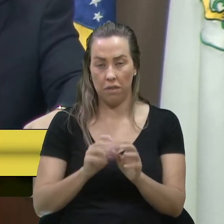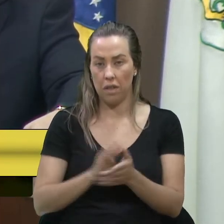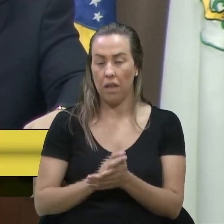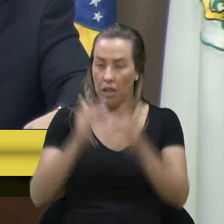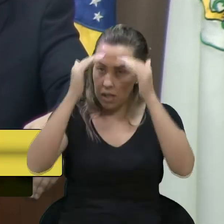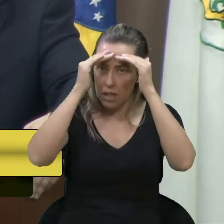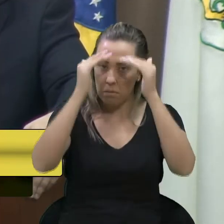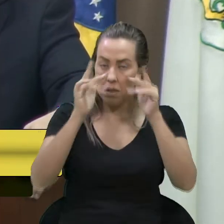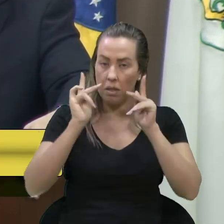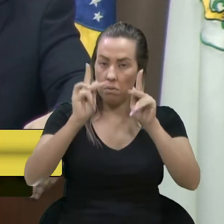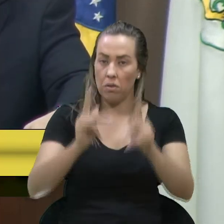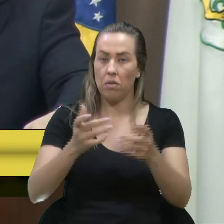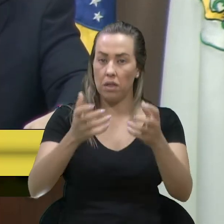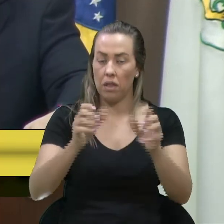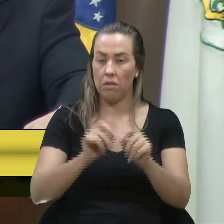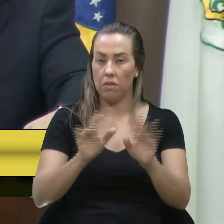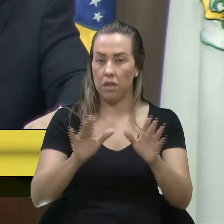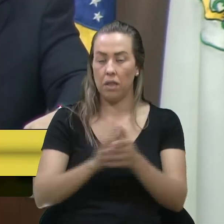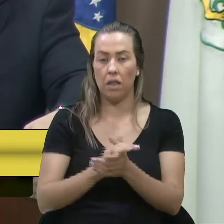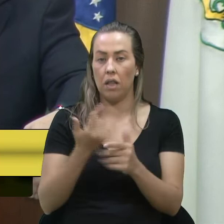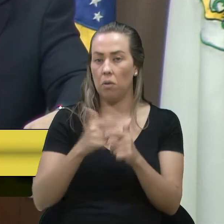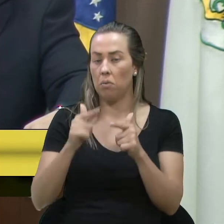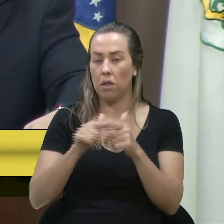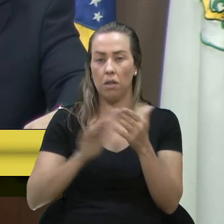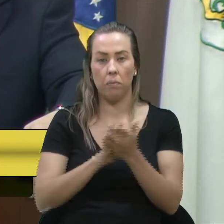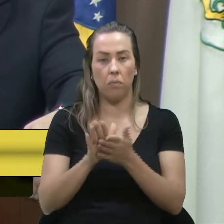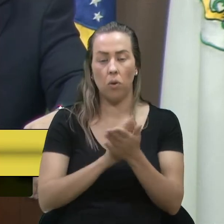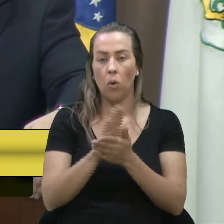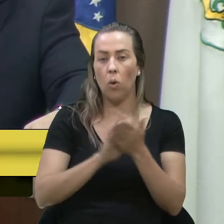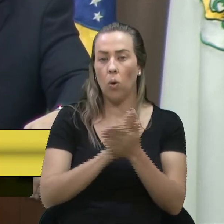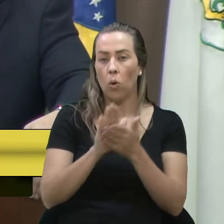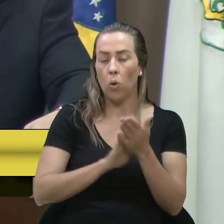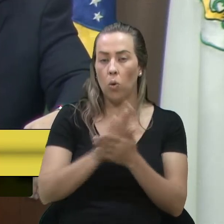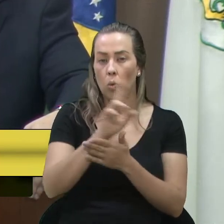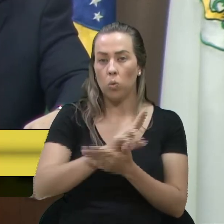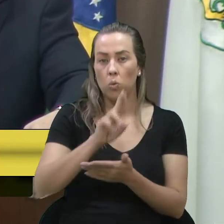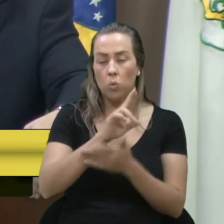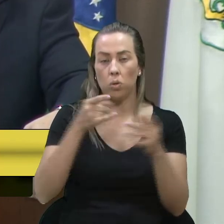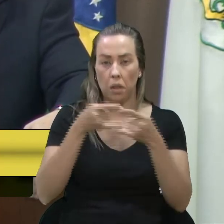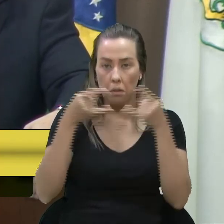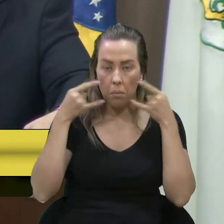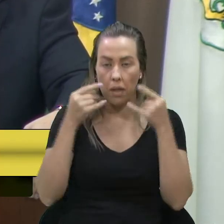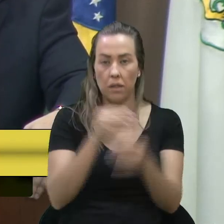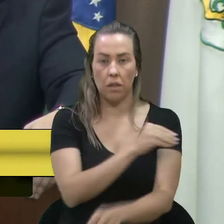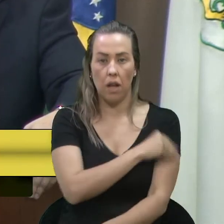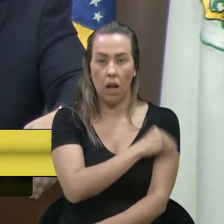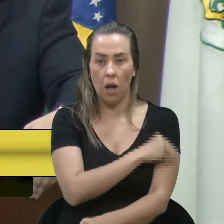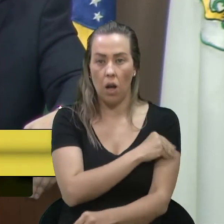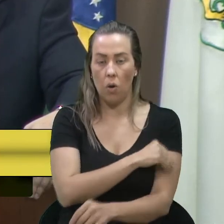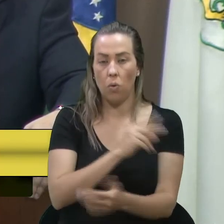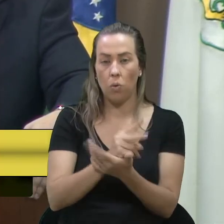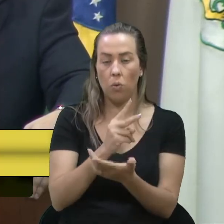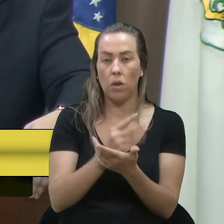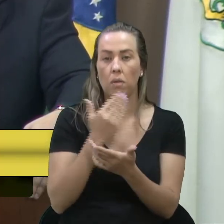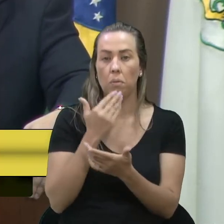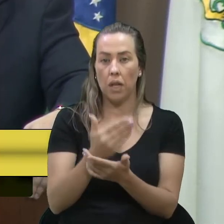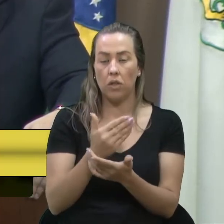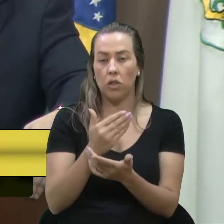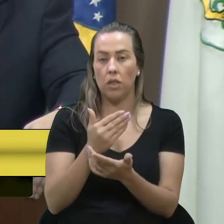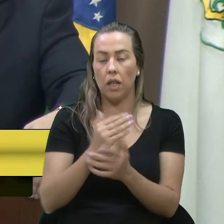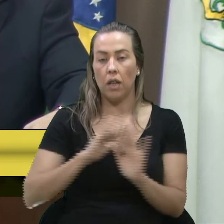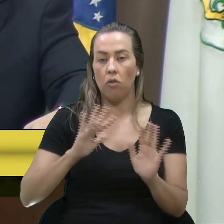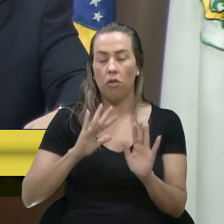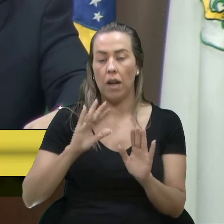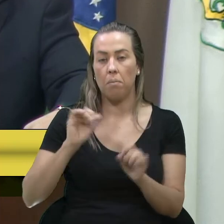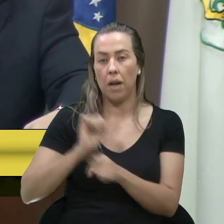respeitar as pessoas, sem problema nenhum, usa máscara, se cuida, passa o álcool gel, isso tudo a gente pede e não vai deixar de